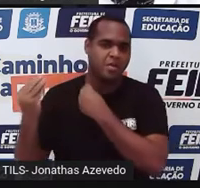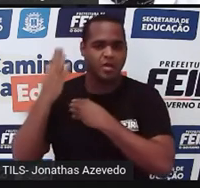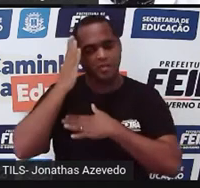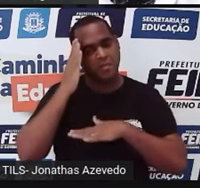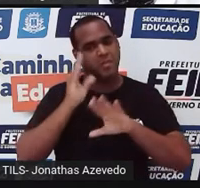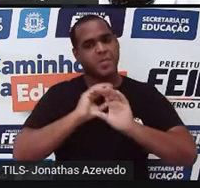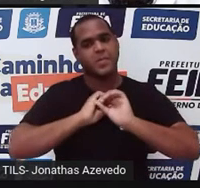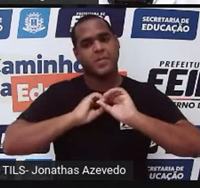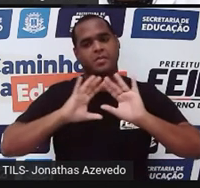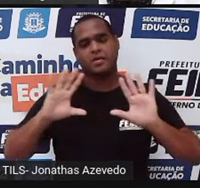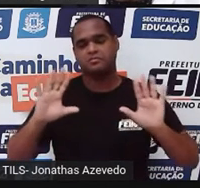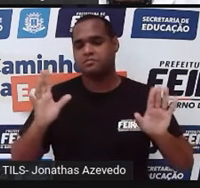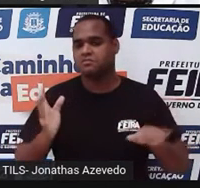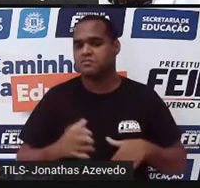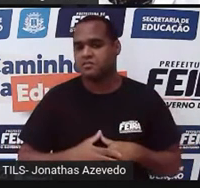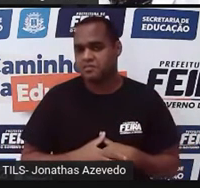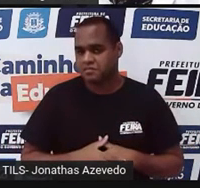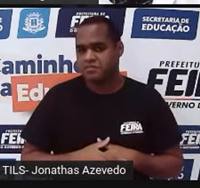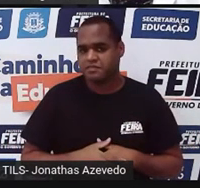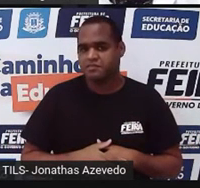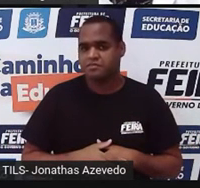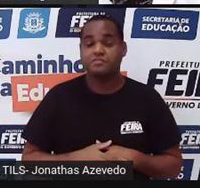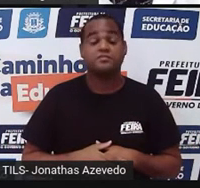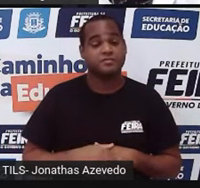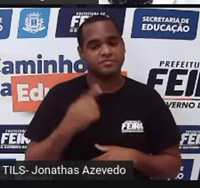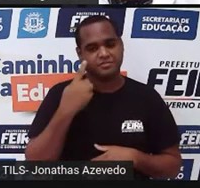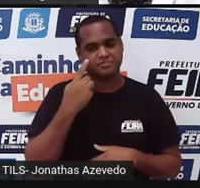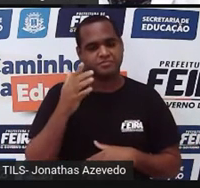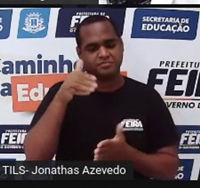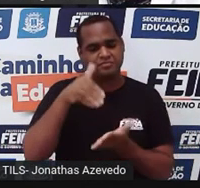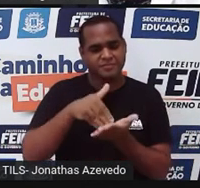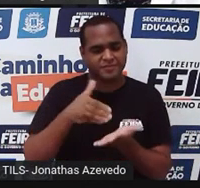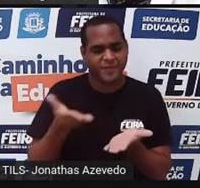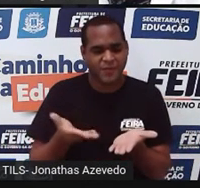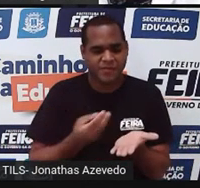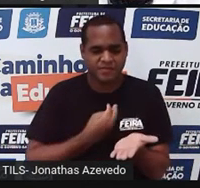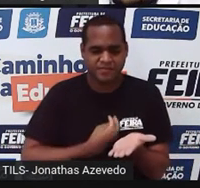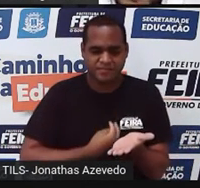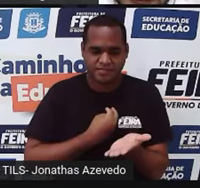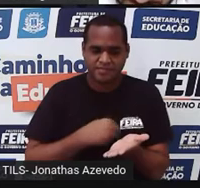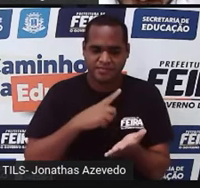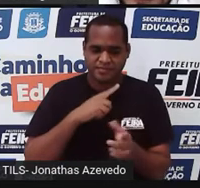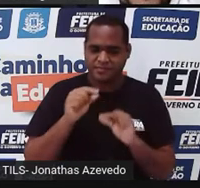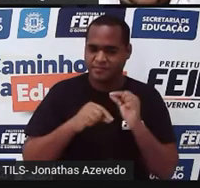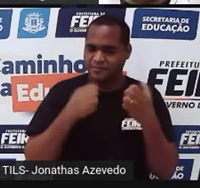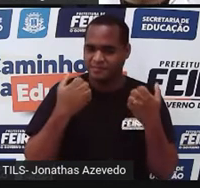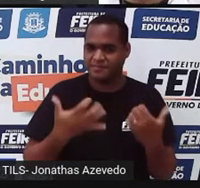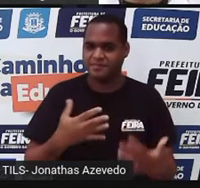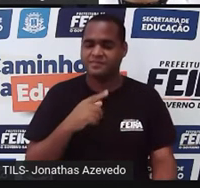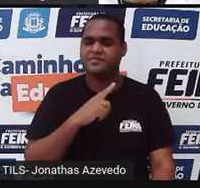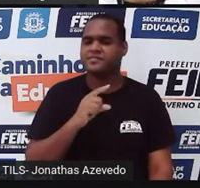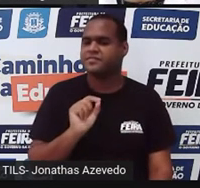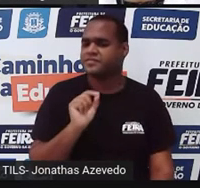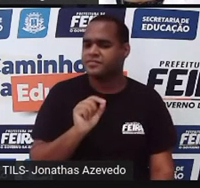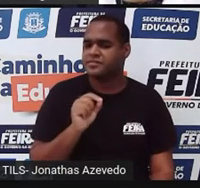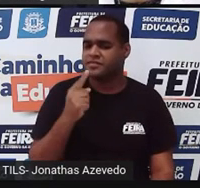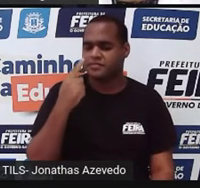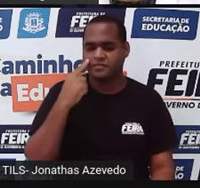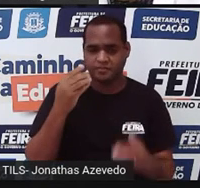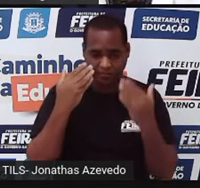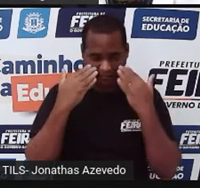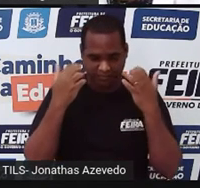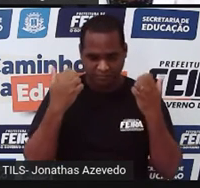bastante coisa. O que a gente viu até aqui, qual desses números representa o quanto você já